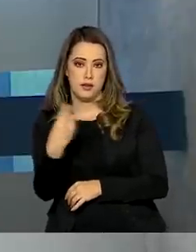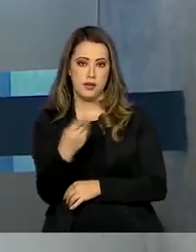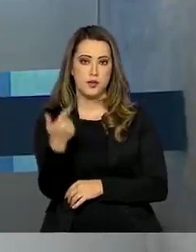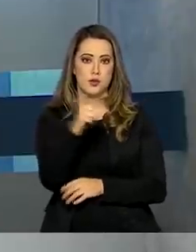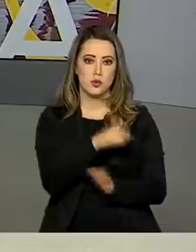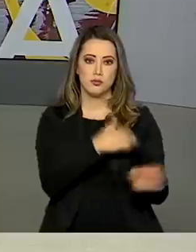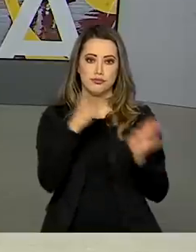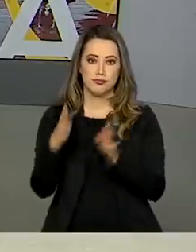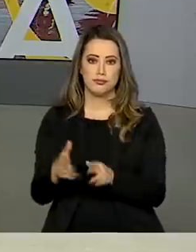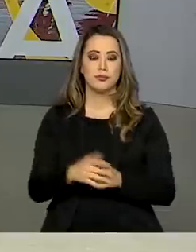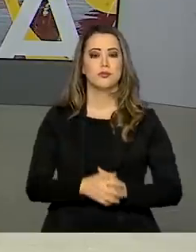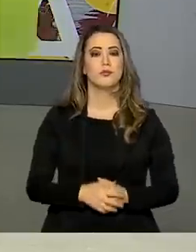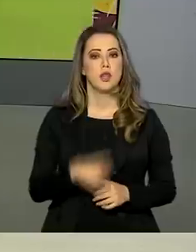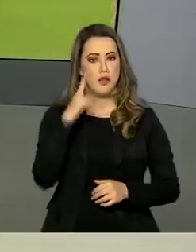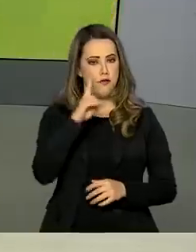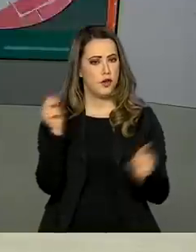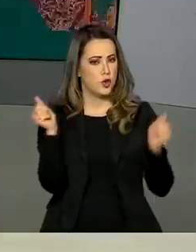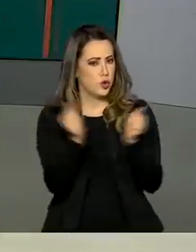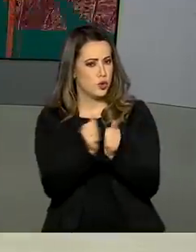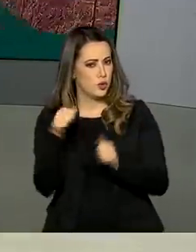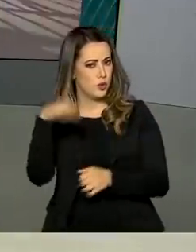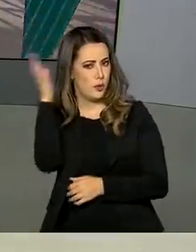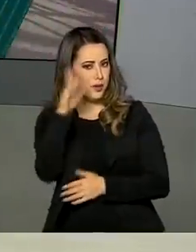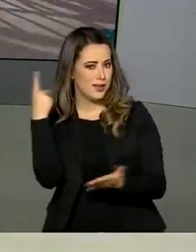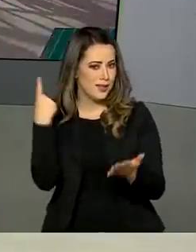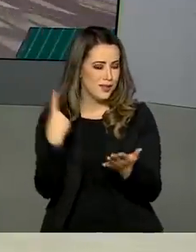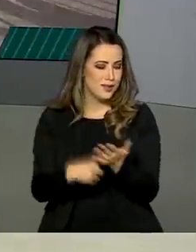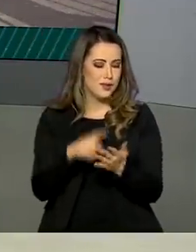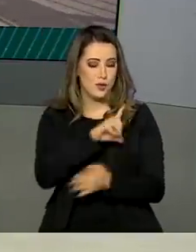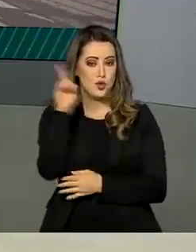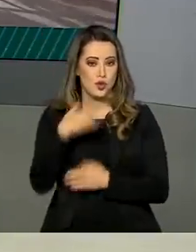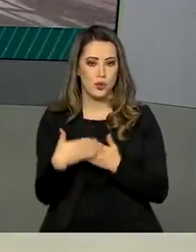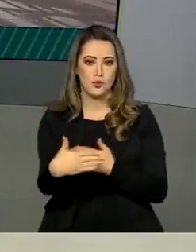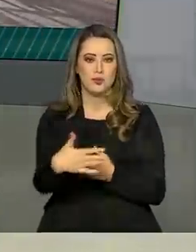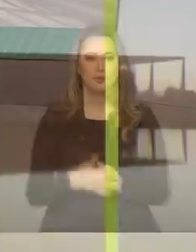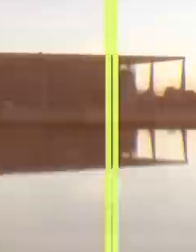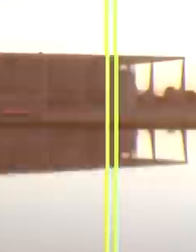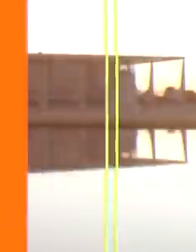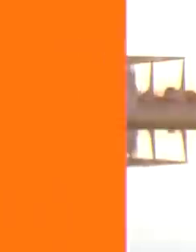concluída. Fique com a gente, o Brasil em Dia já está no ar.